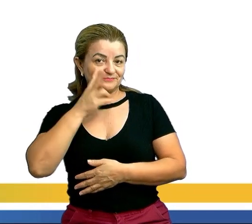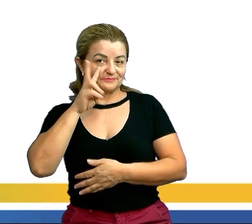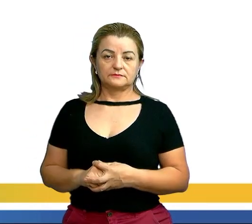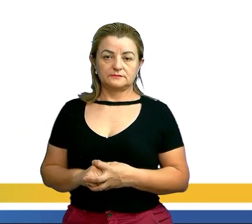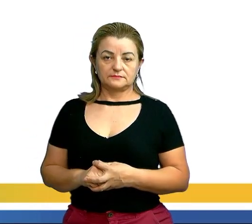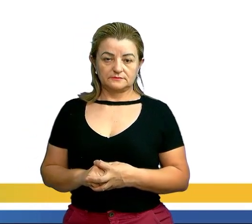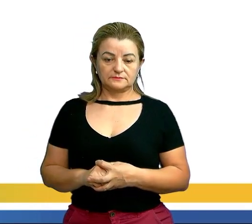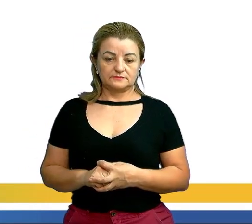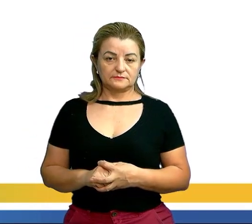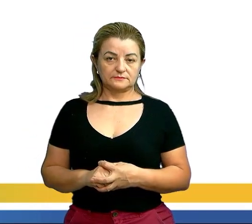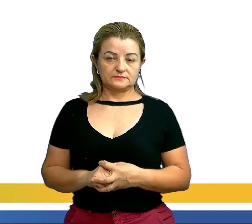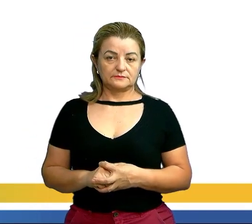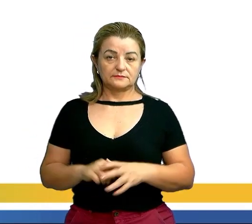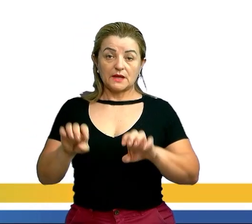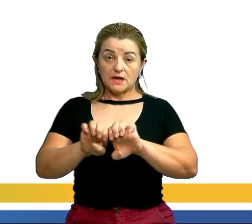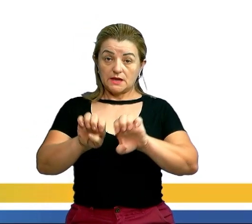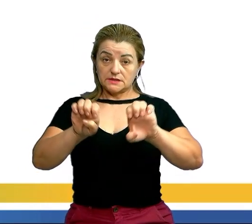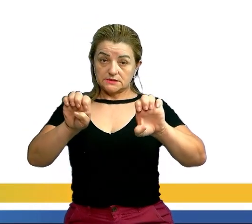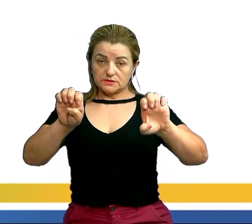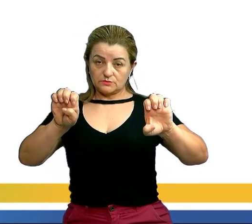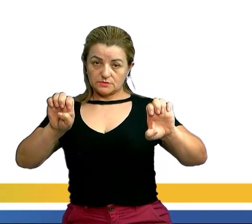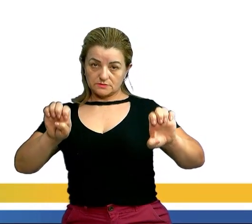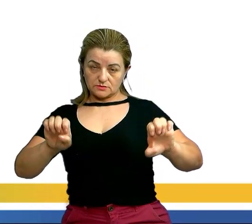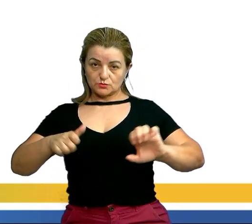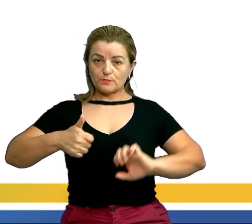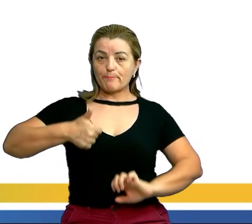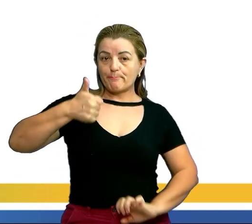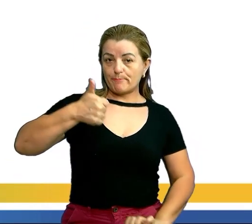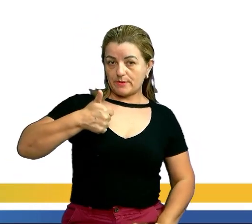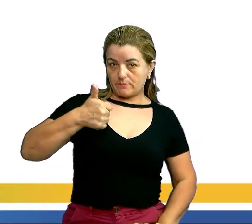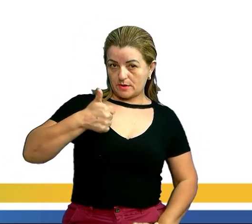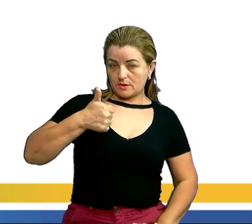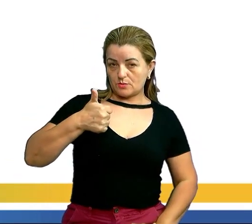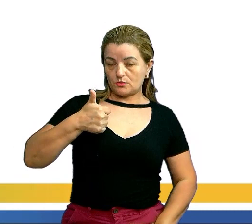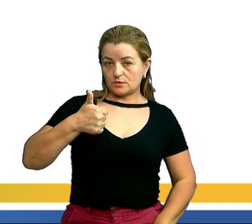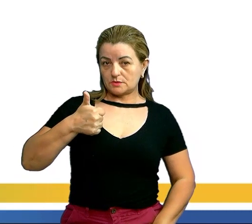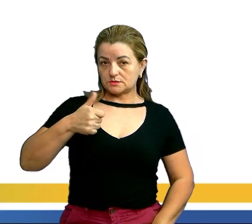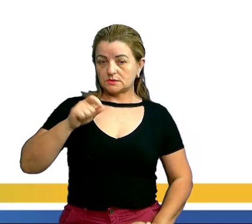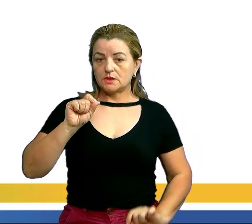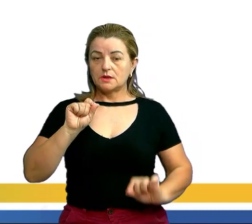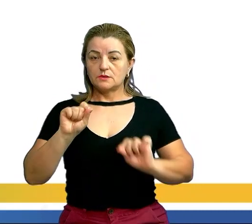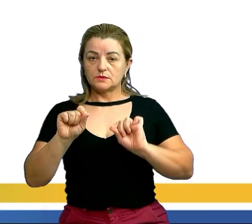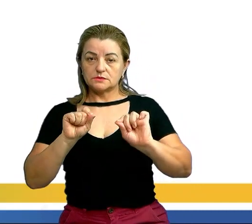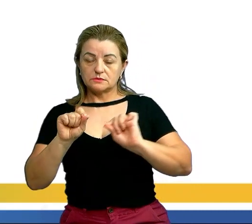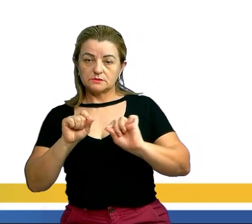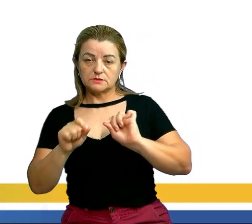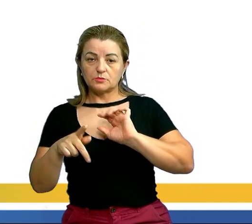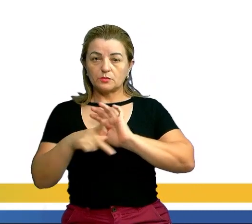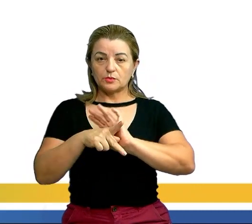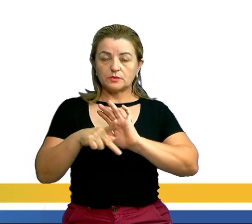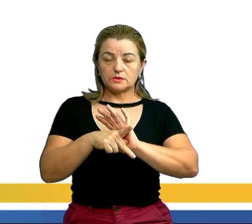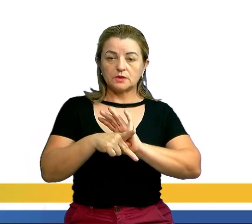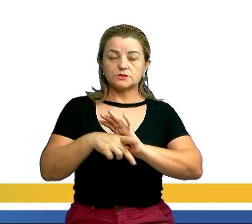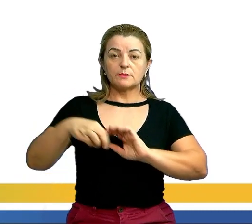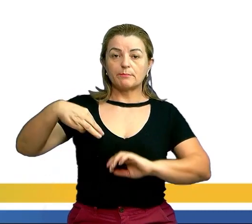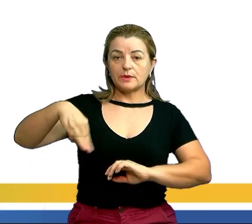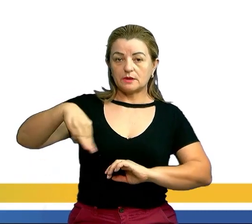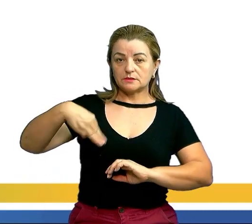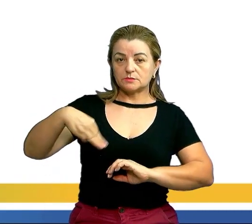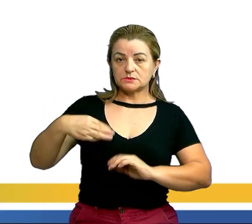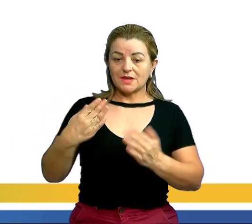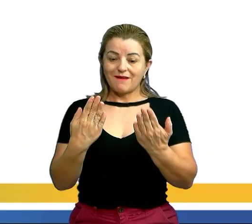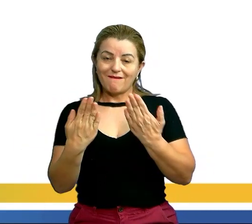professor? Vamos lá. As equações de primeiro grau são sentenças matemáticas que estabelecem